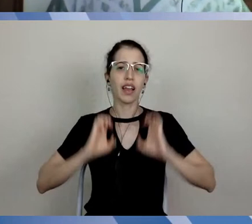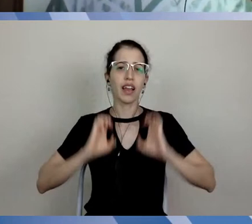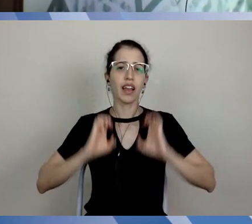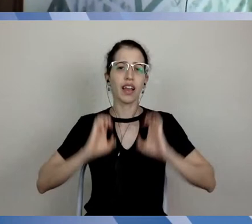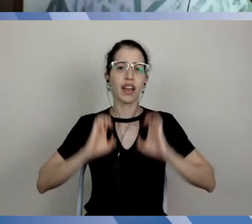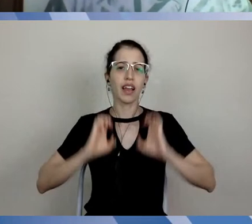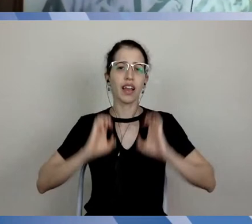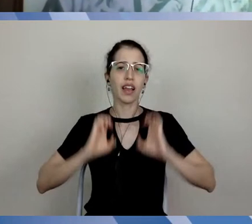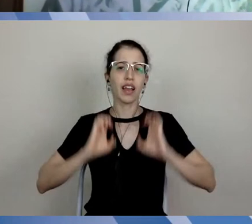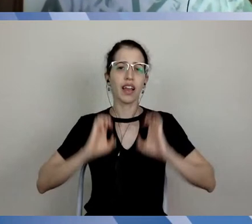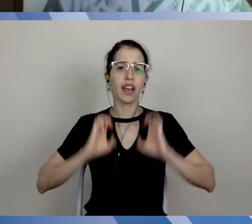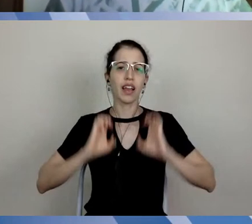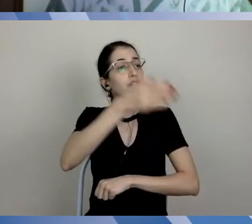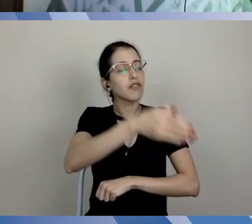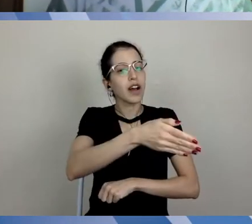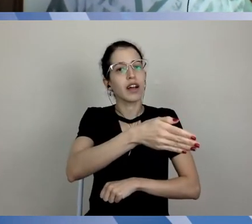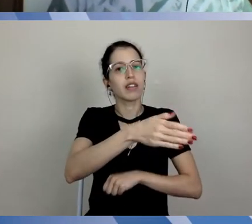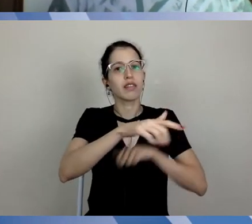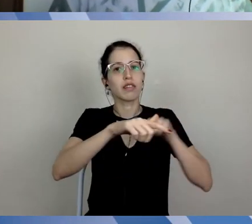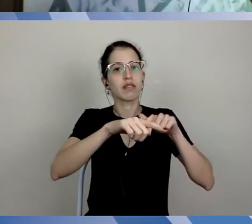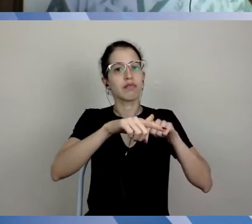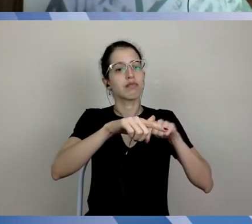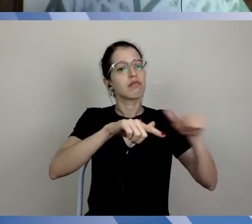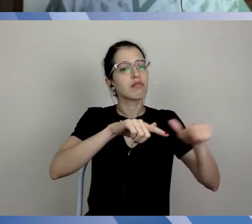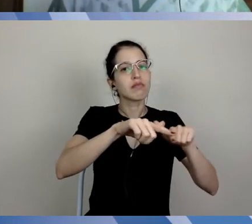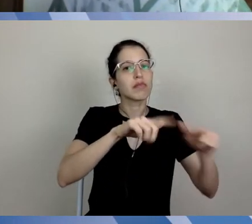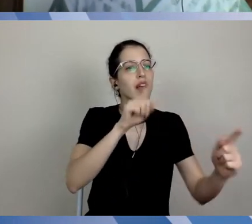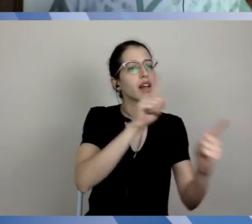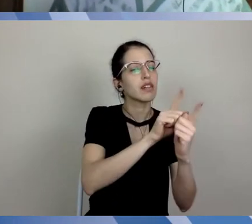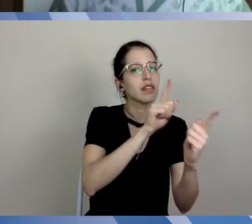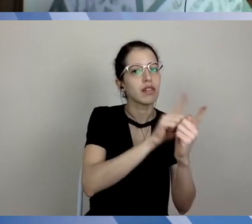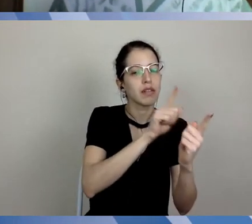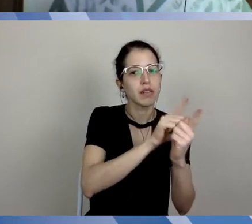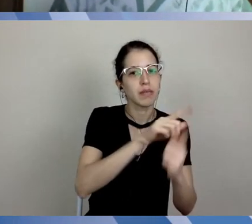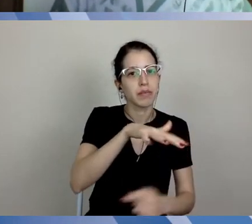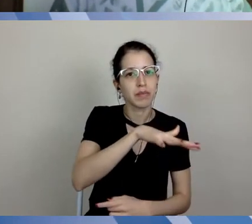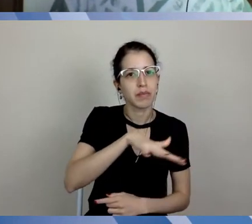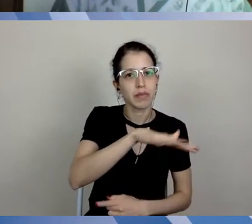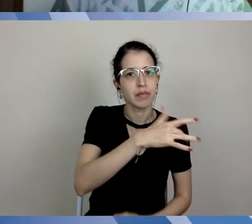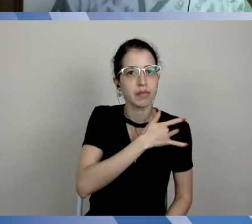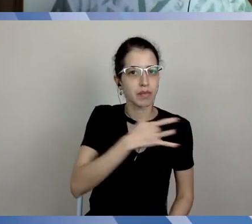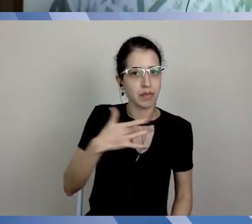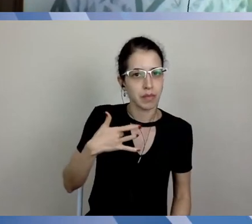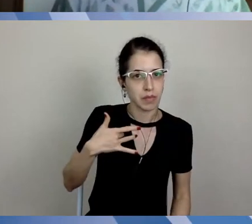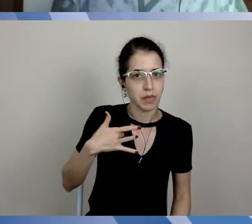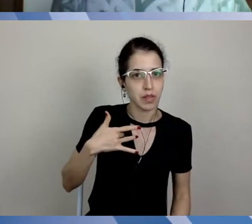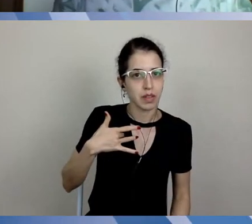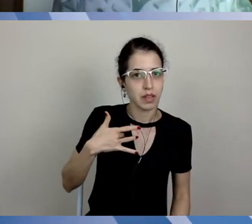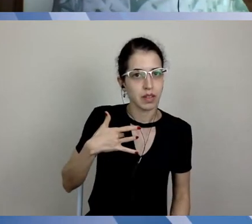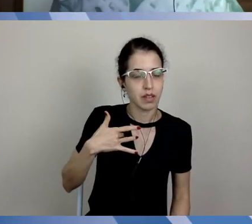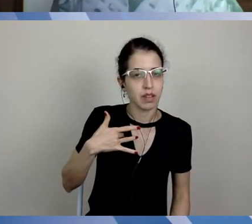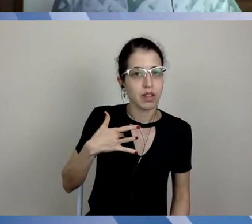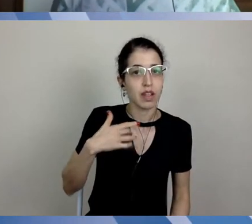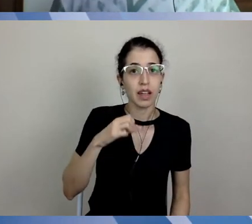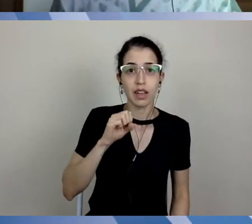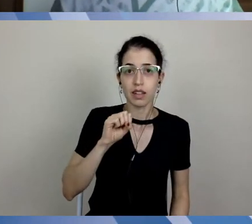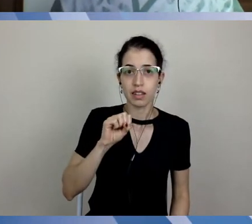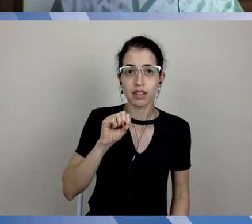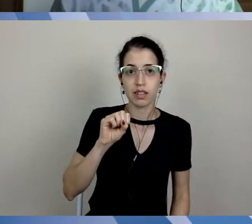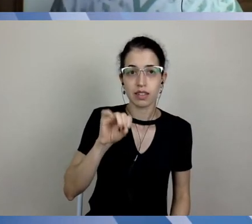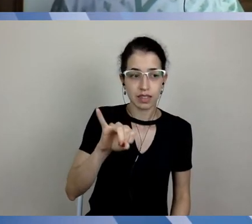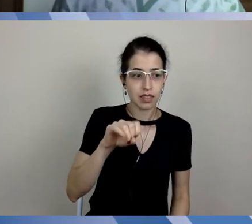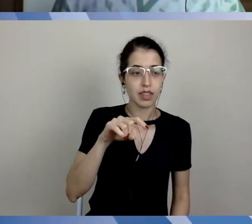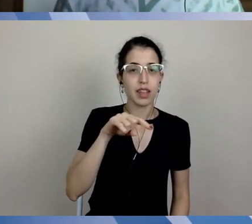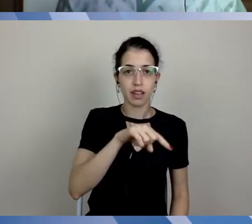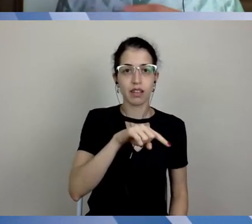e quem está no serviço de saúde atuando com pacientes está na linha de prioridade de vacina, ele vai receber a vacina, a ideia é essa.